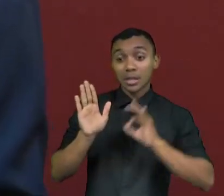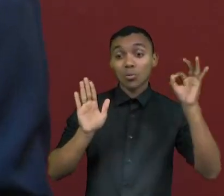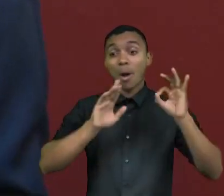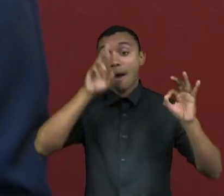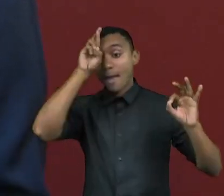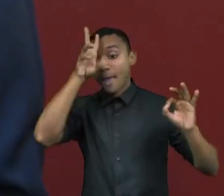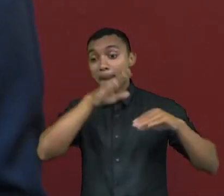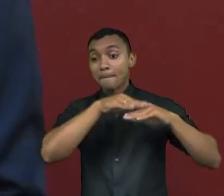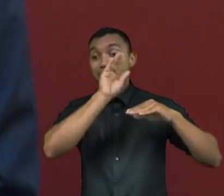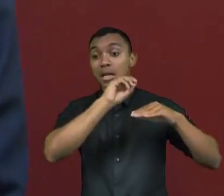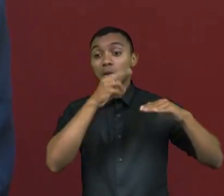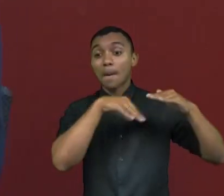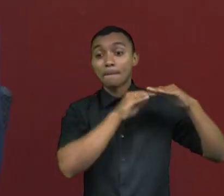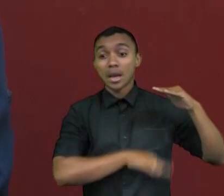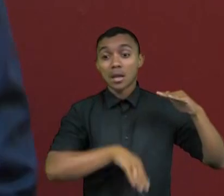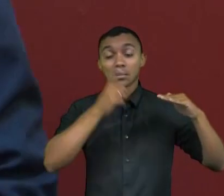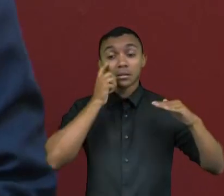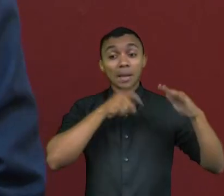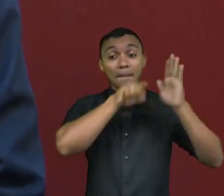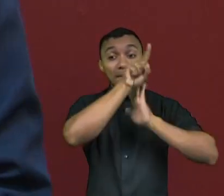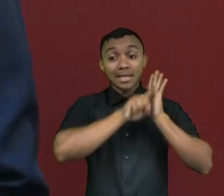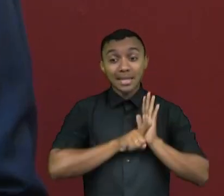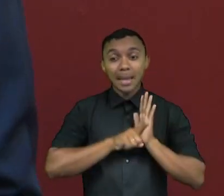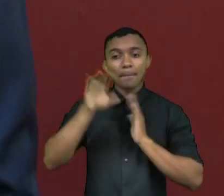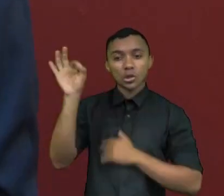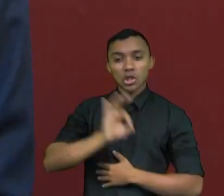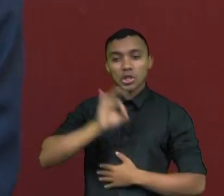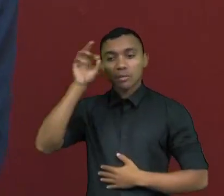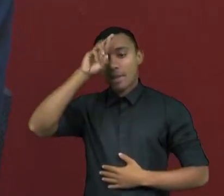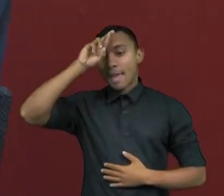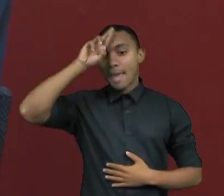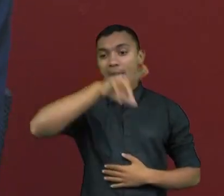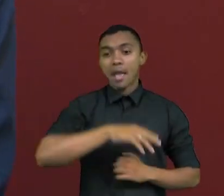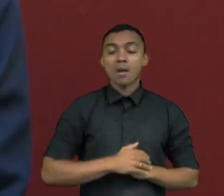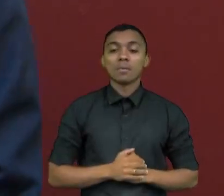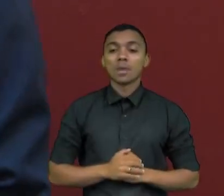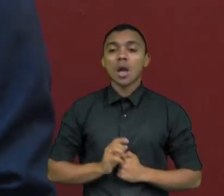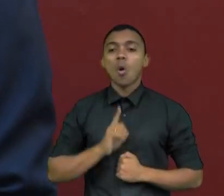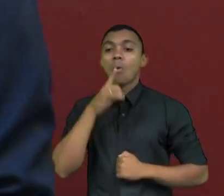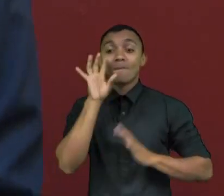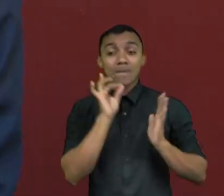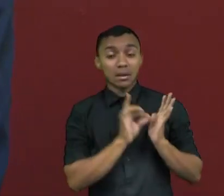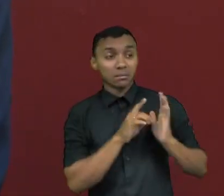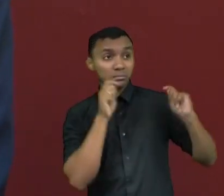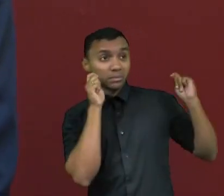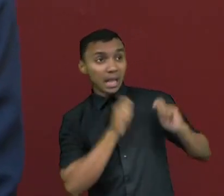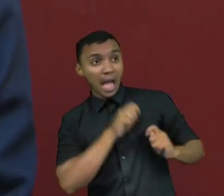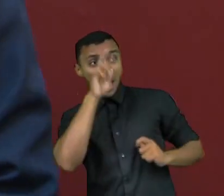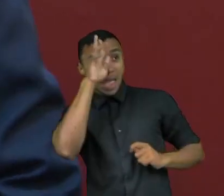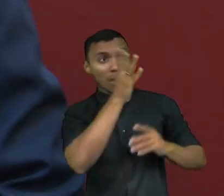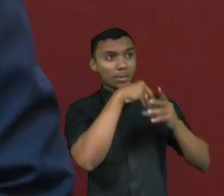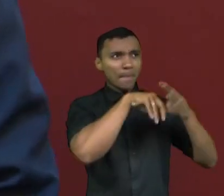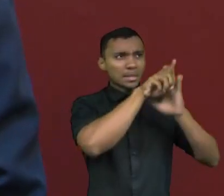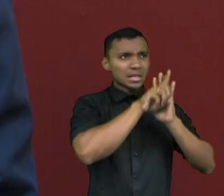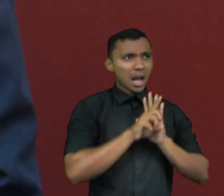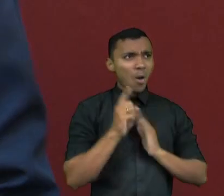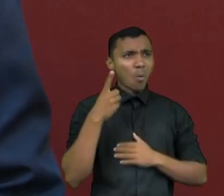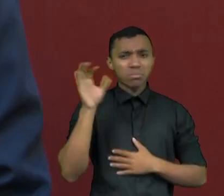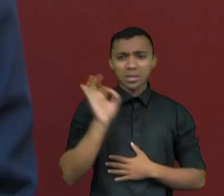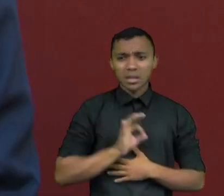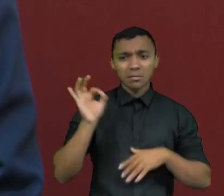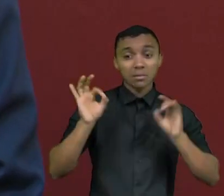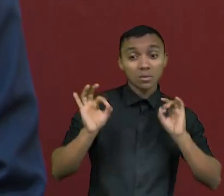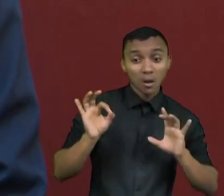Mas essa margem de erro amostral não é, de forma nenhuma, a única fonte possível de erro de uma pesquisa. Tem vários